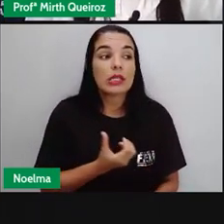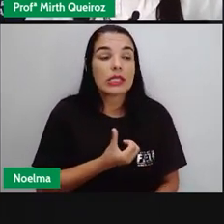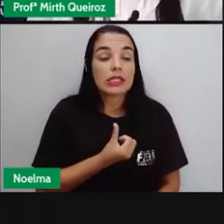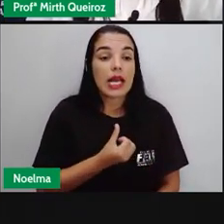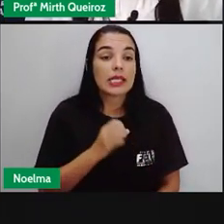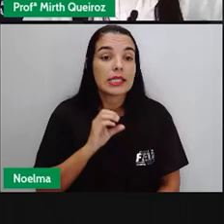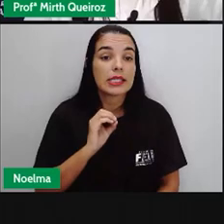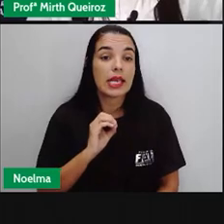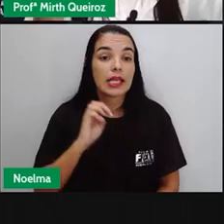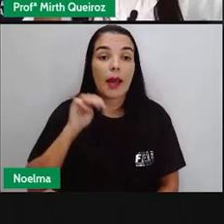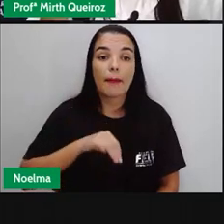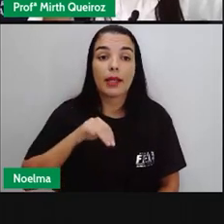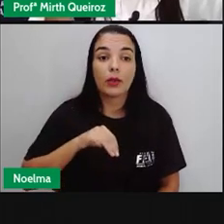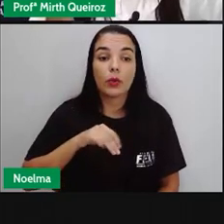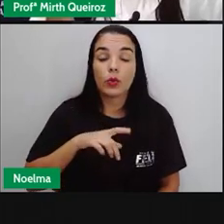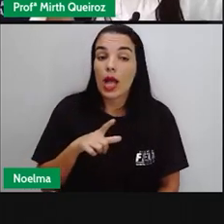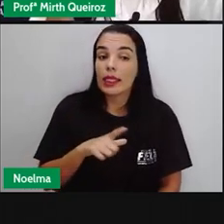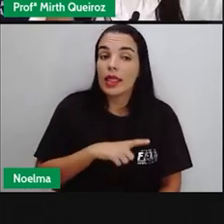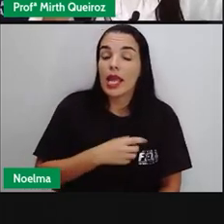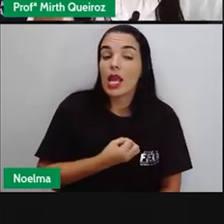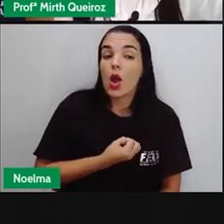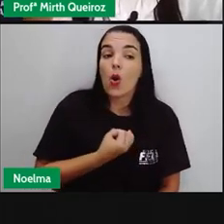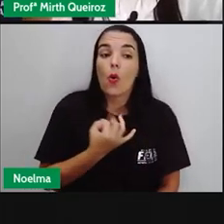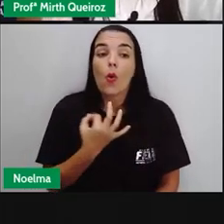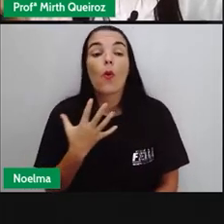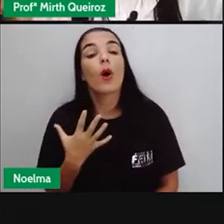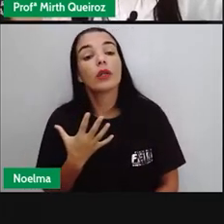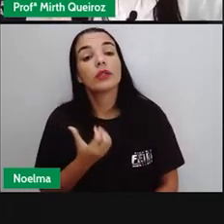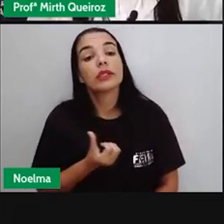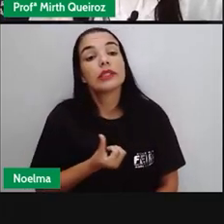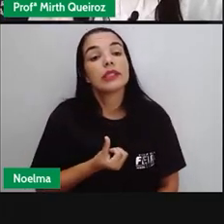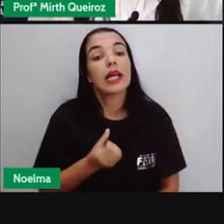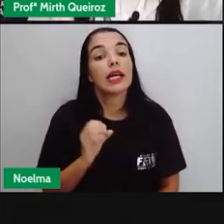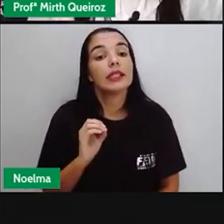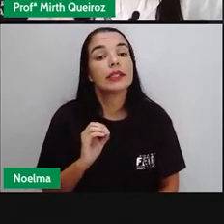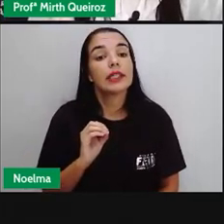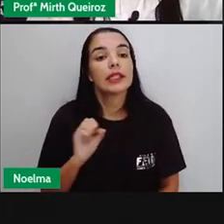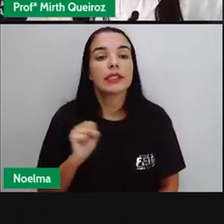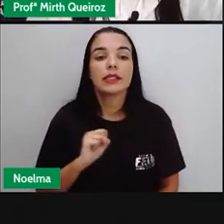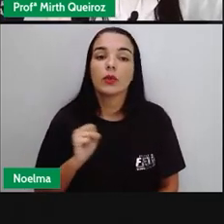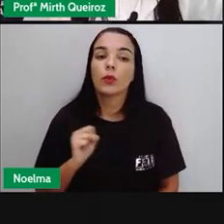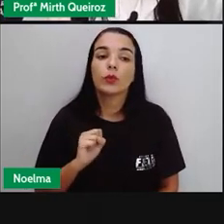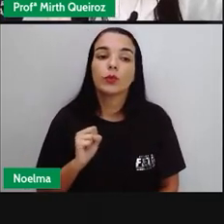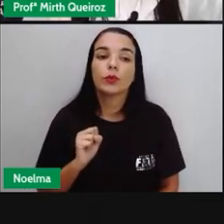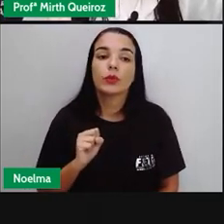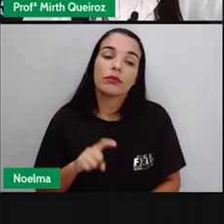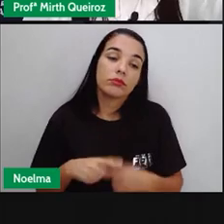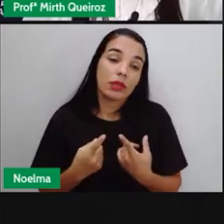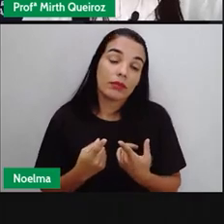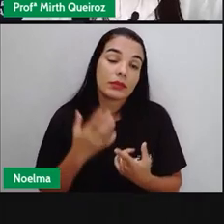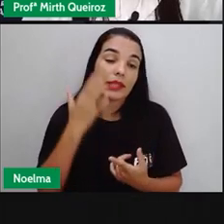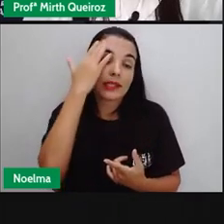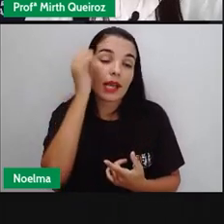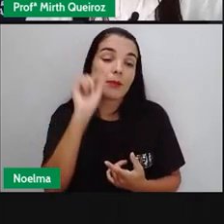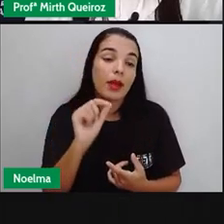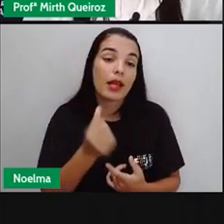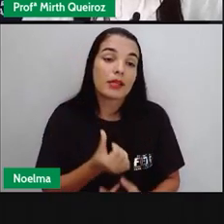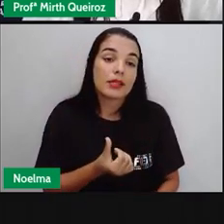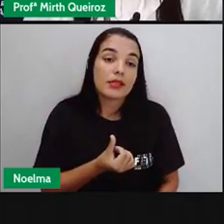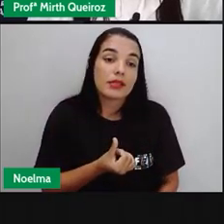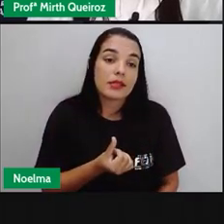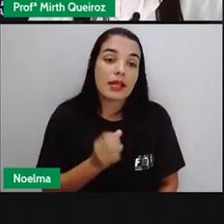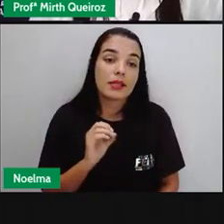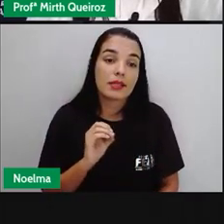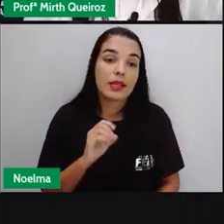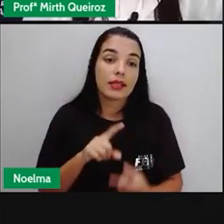Se cada minuto Se cada um minuto É 60 segundos Então a gente pega 60 Vezes 60 Que vai dar o que?